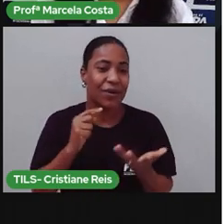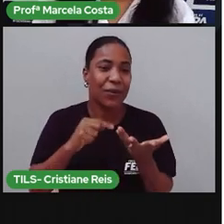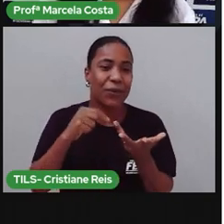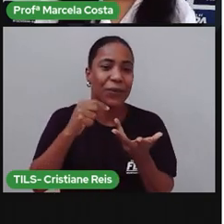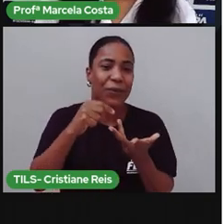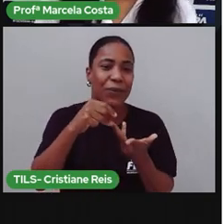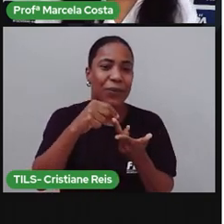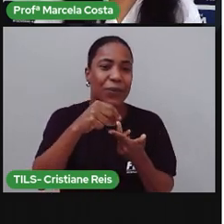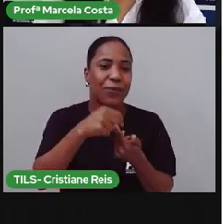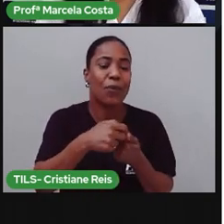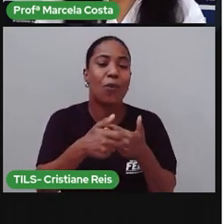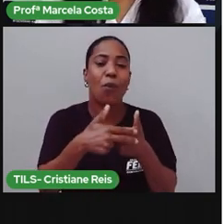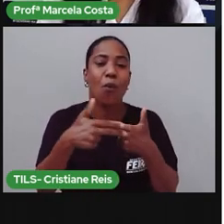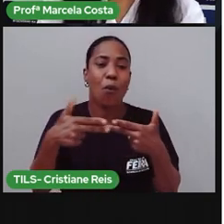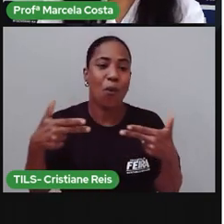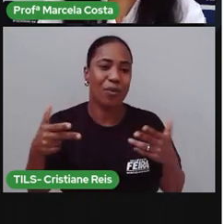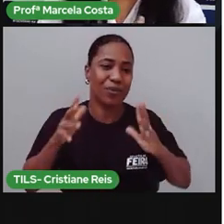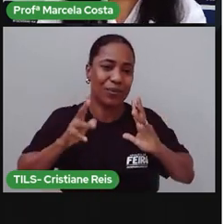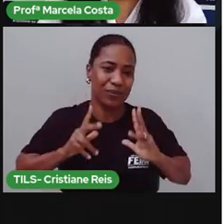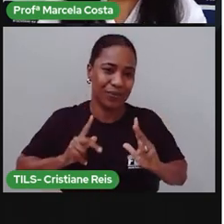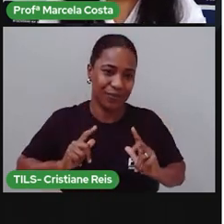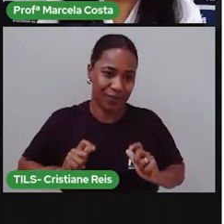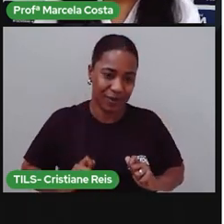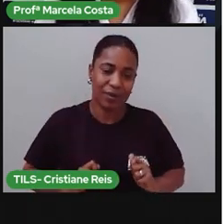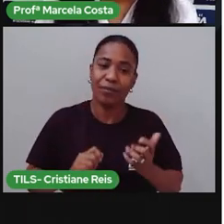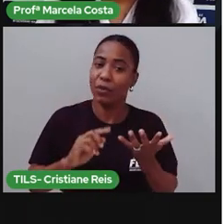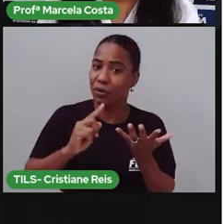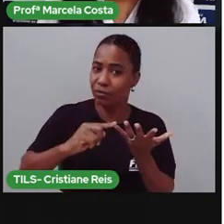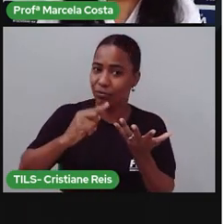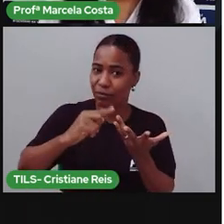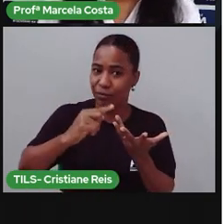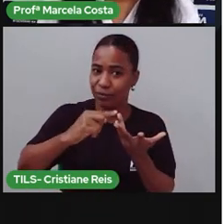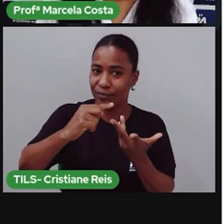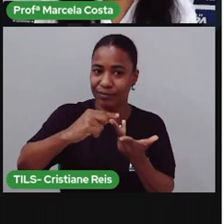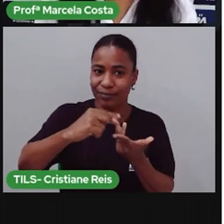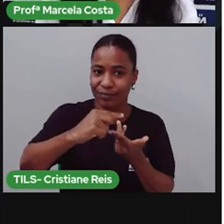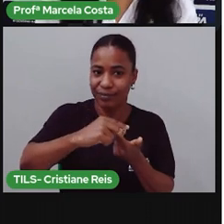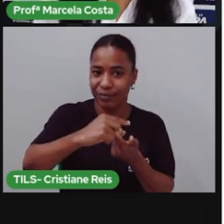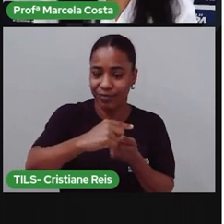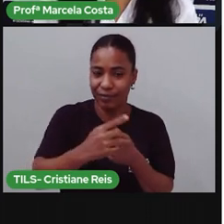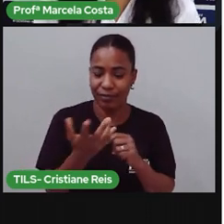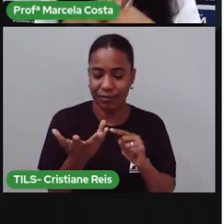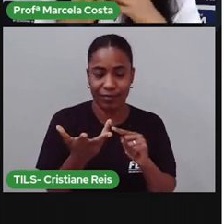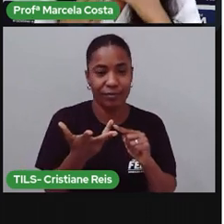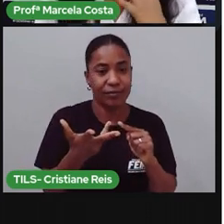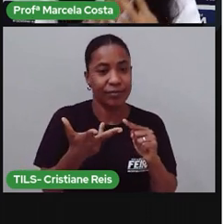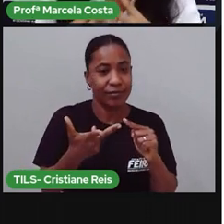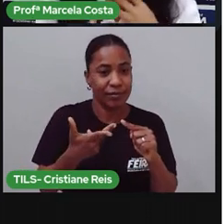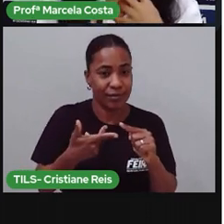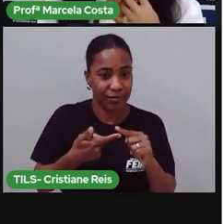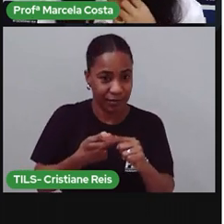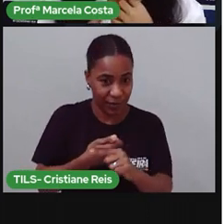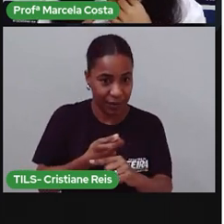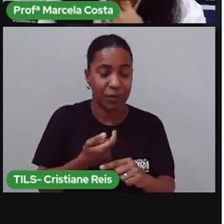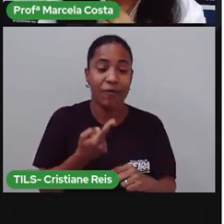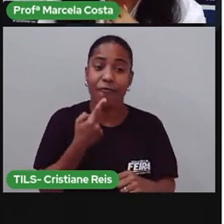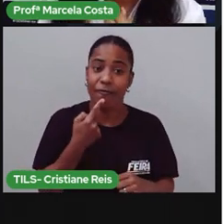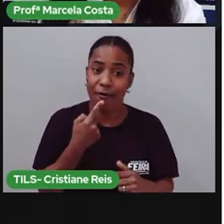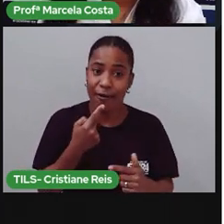você pode utilizar os dedos da sua mão pra contar. Você pode falar, né?